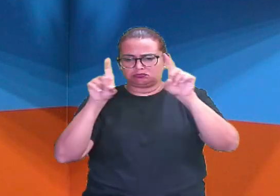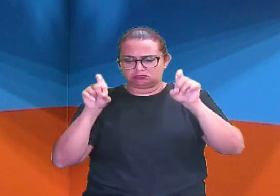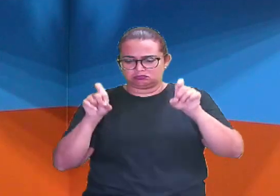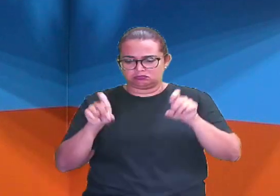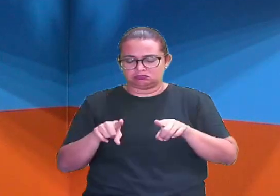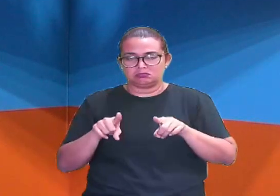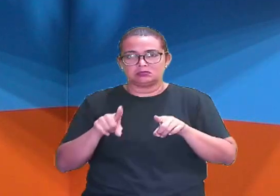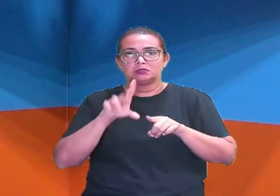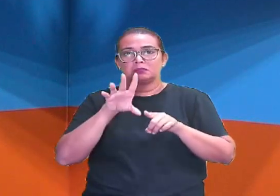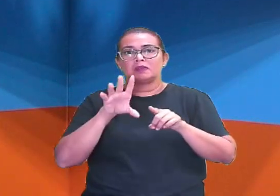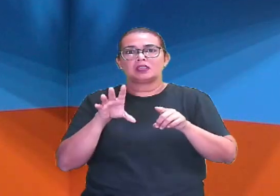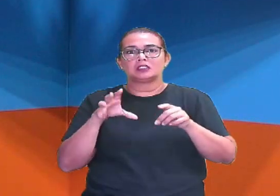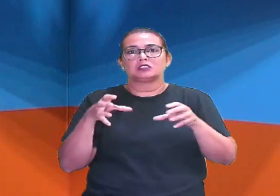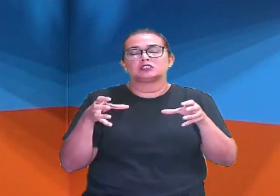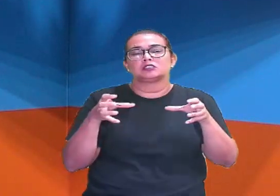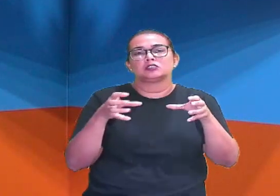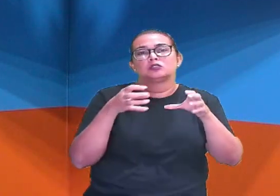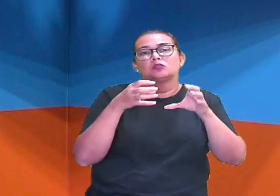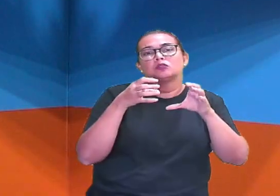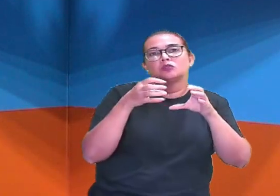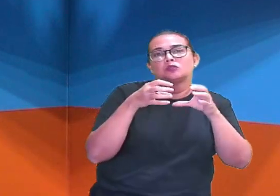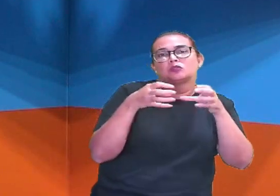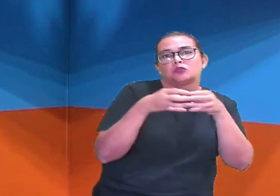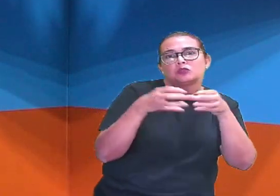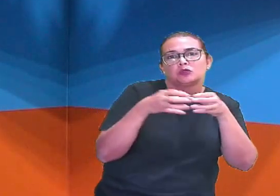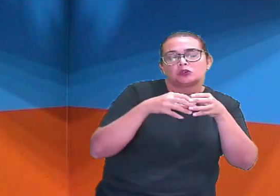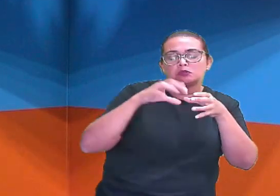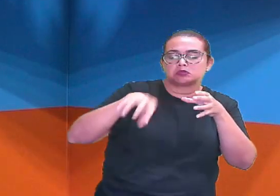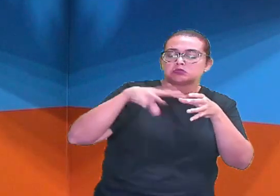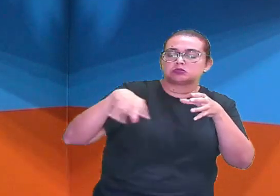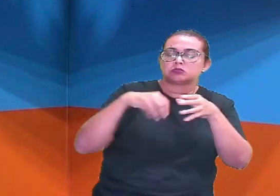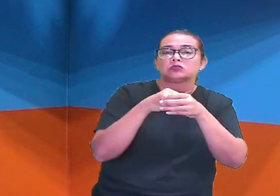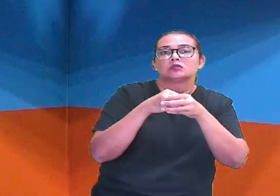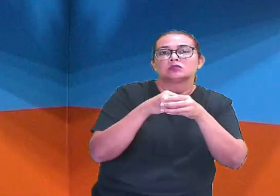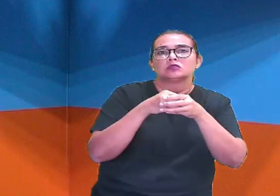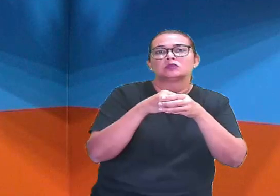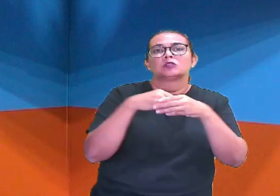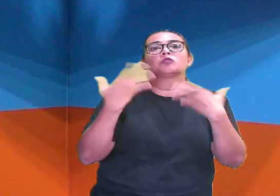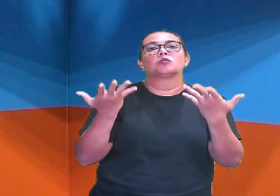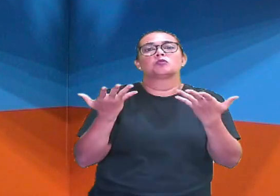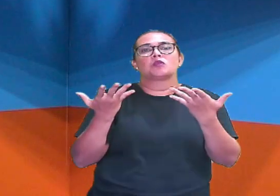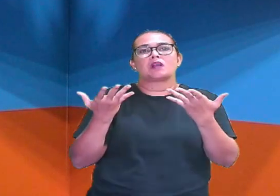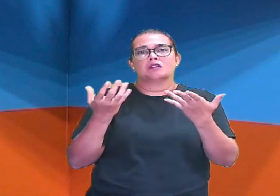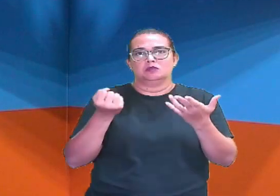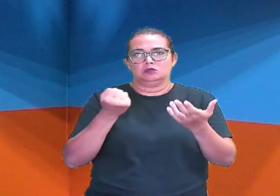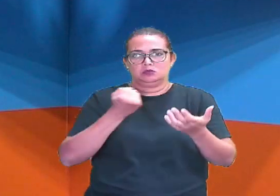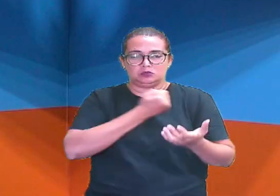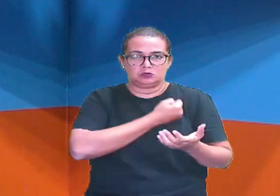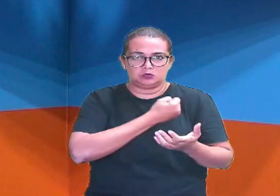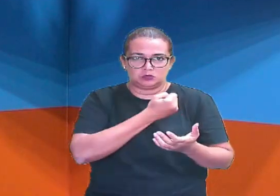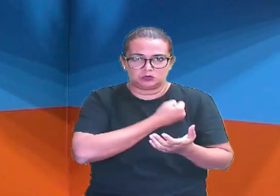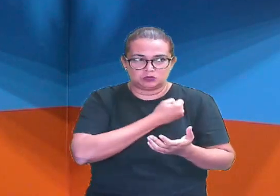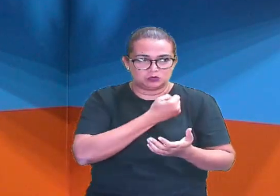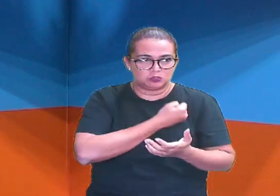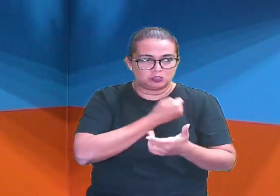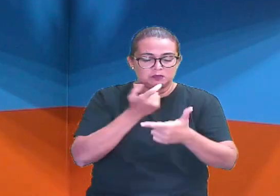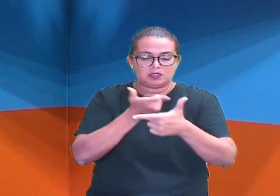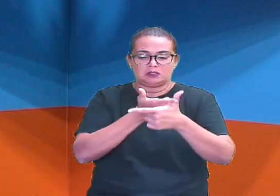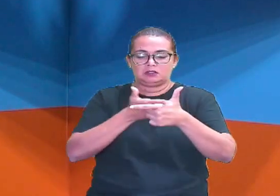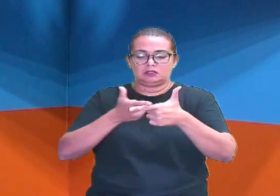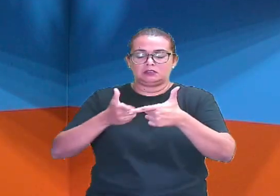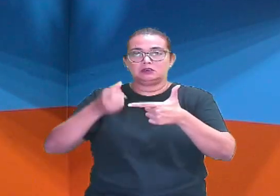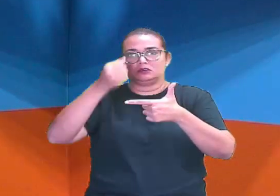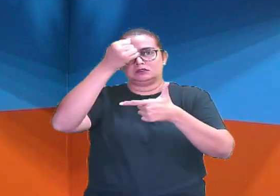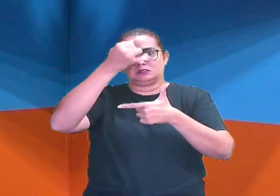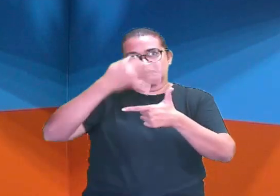conjunto numérico? Com os conjuntos dos números irracionais, tá certo? Então,